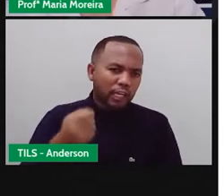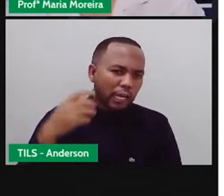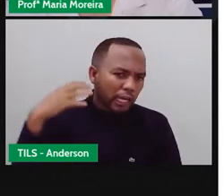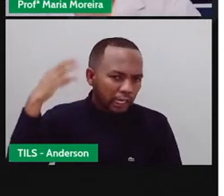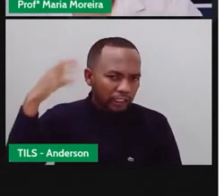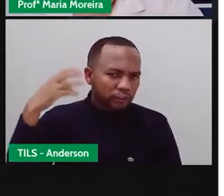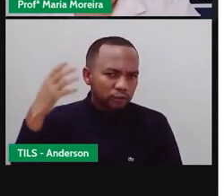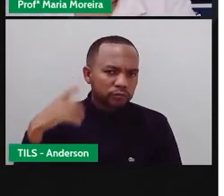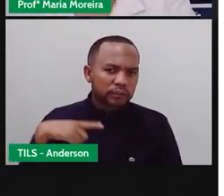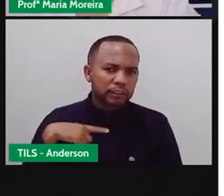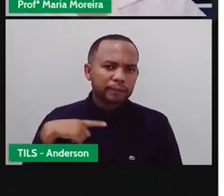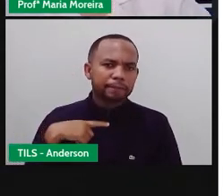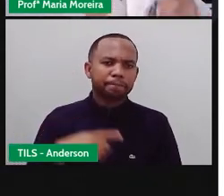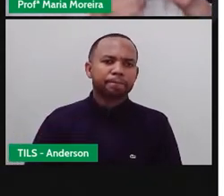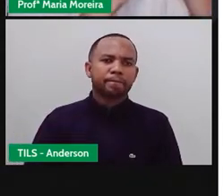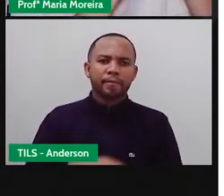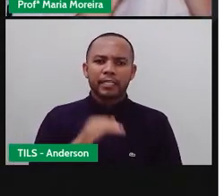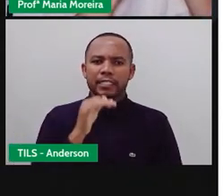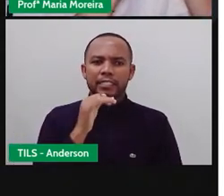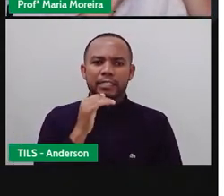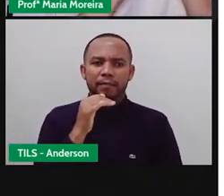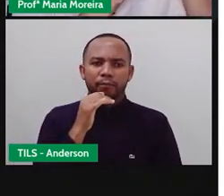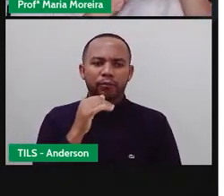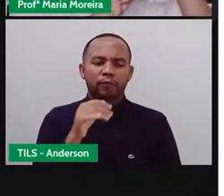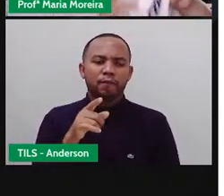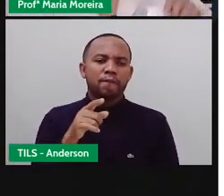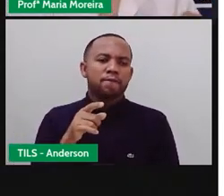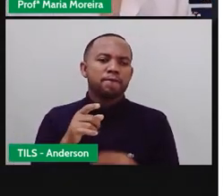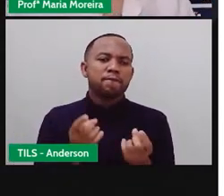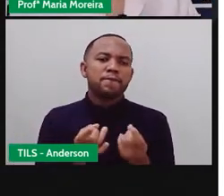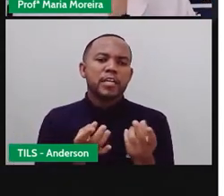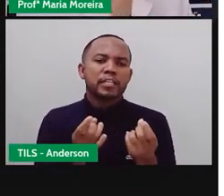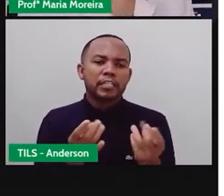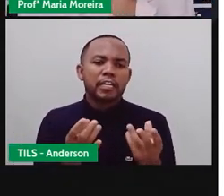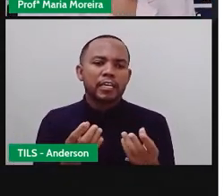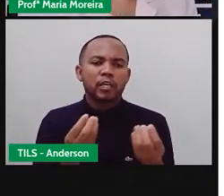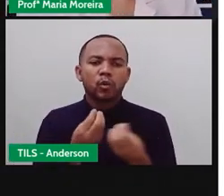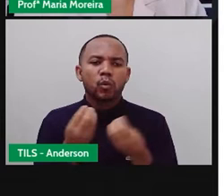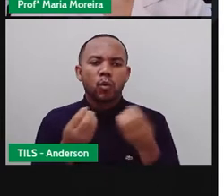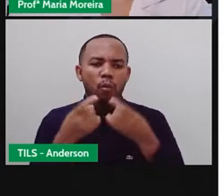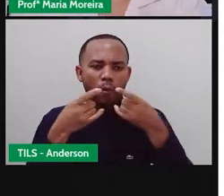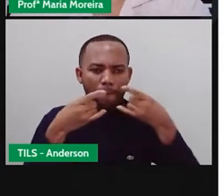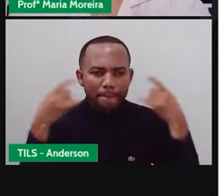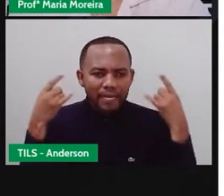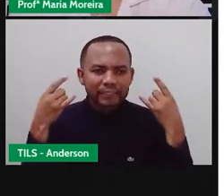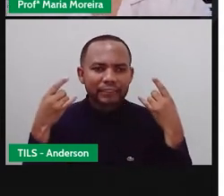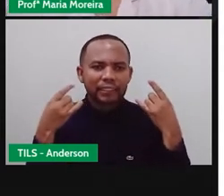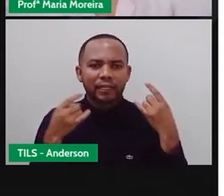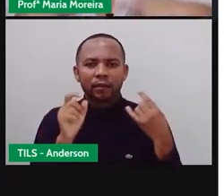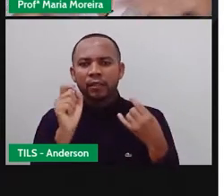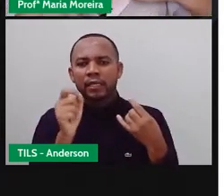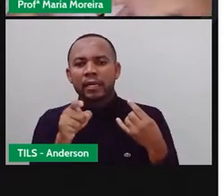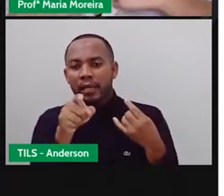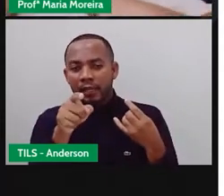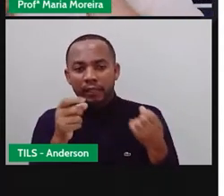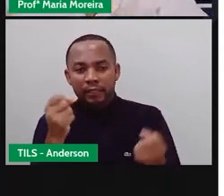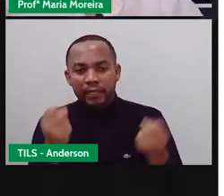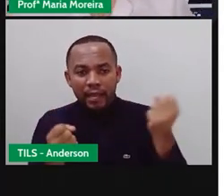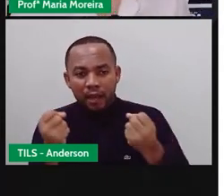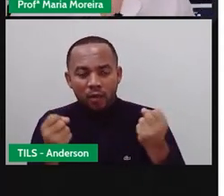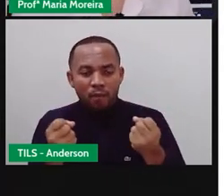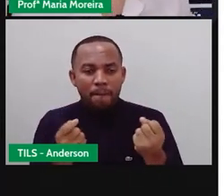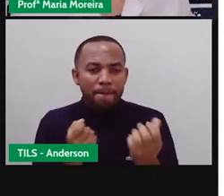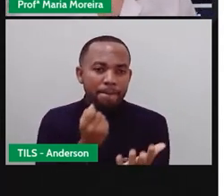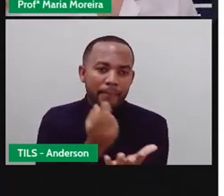a venda dessa máscara aqui, não é isso? Eu vou contratar o carro de som e ele vai fazer esse anúncio